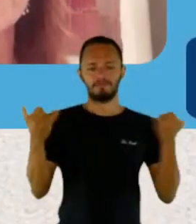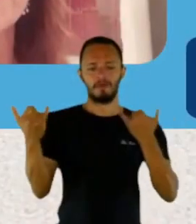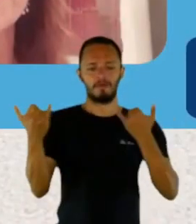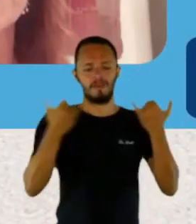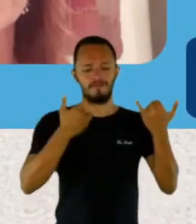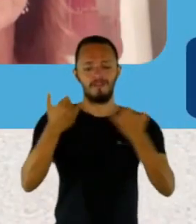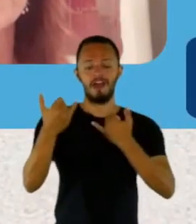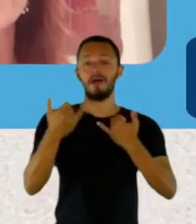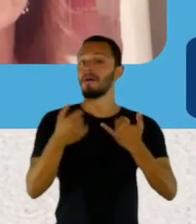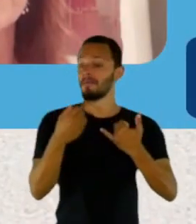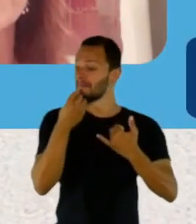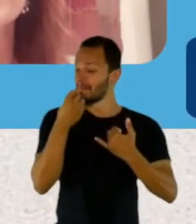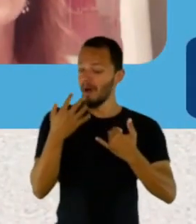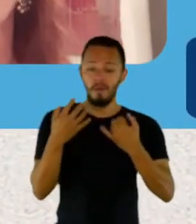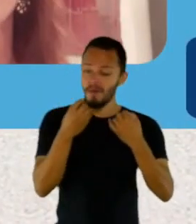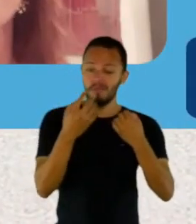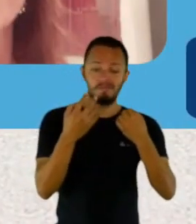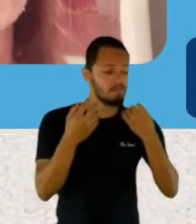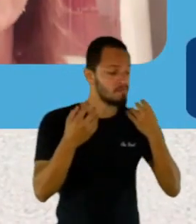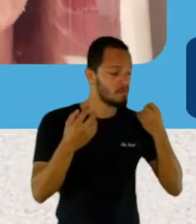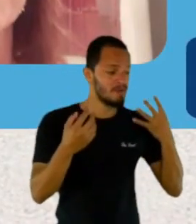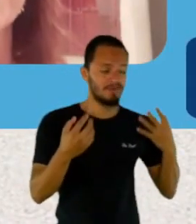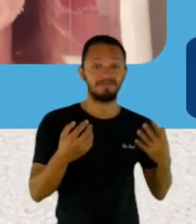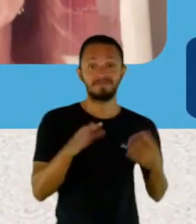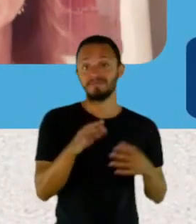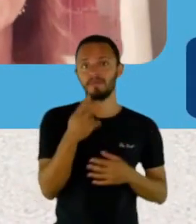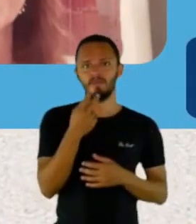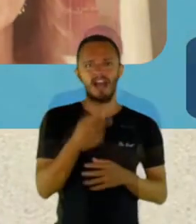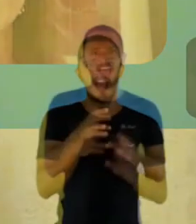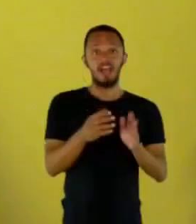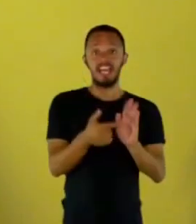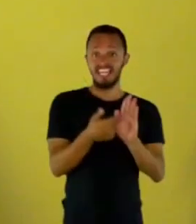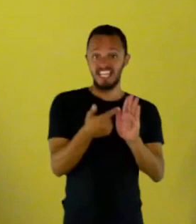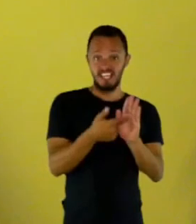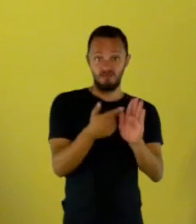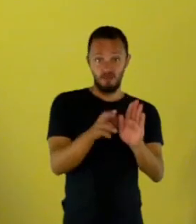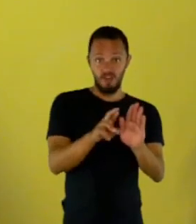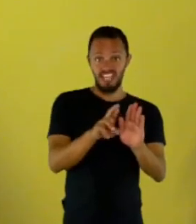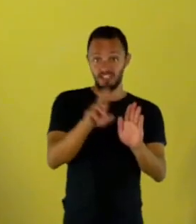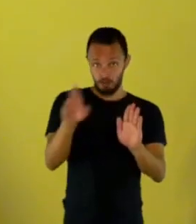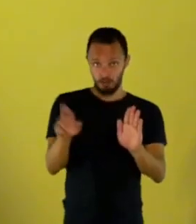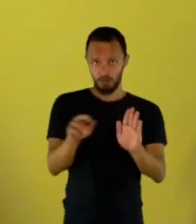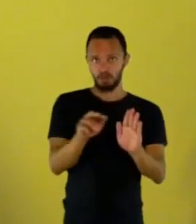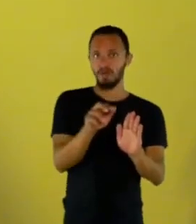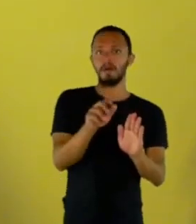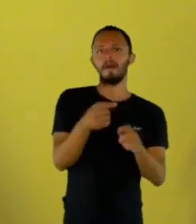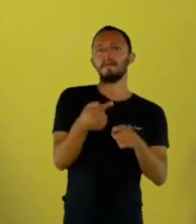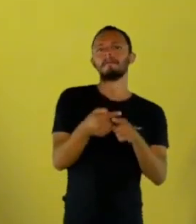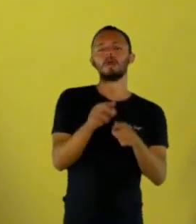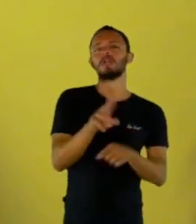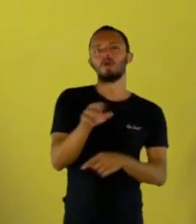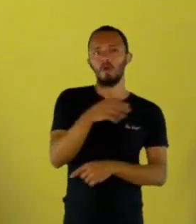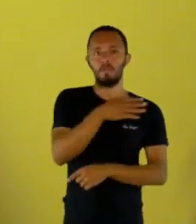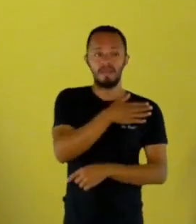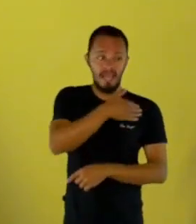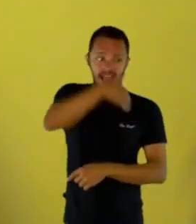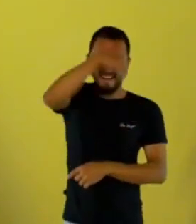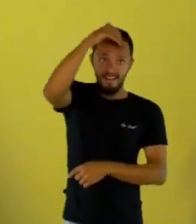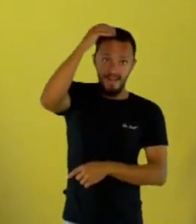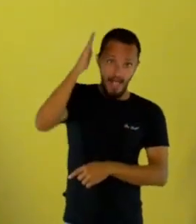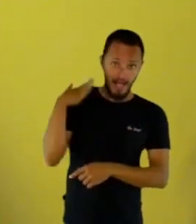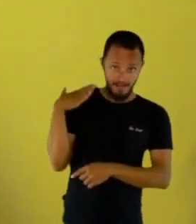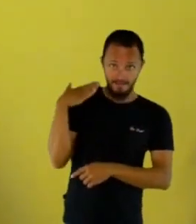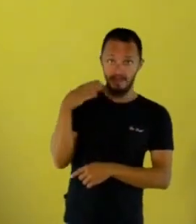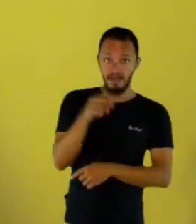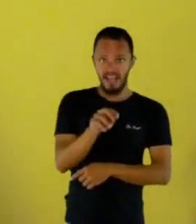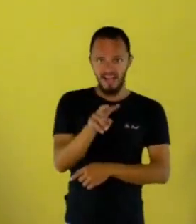não é um livro religioso, algumas pessoas pensaram que sim, mas, de alguma forma, aparece a fé